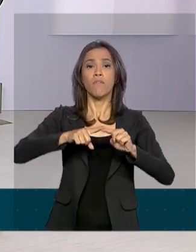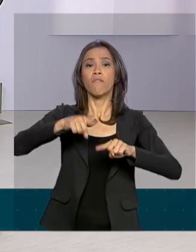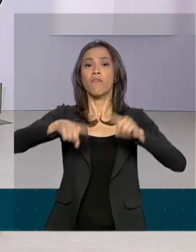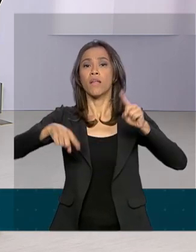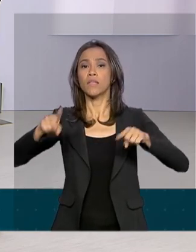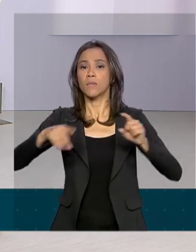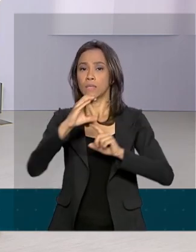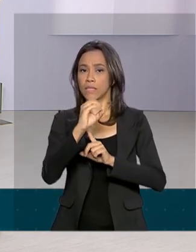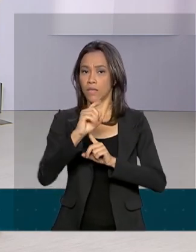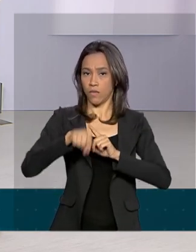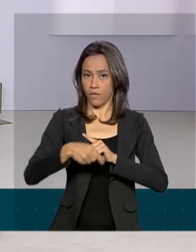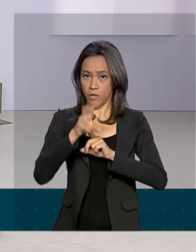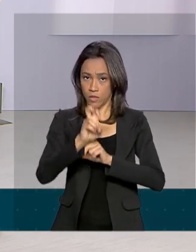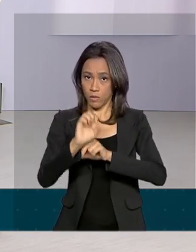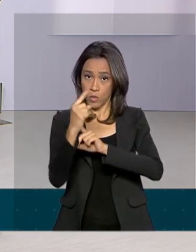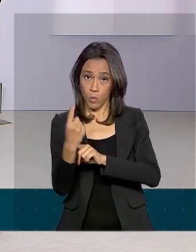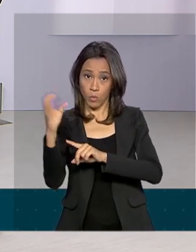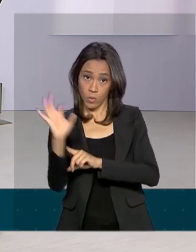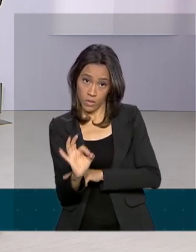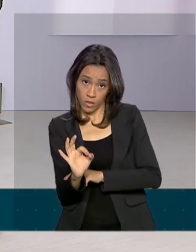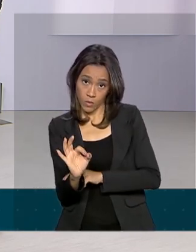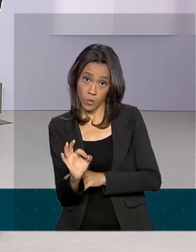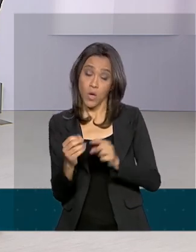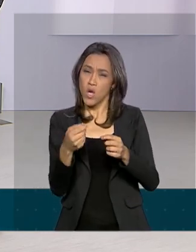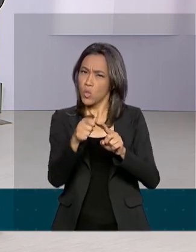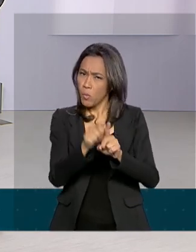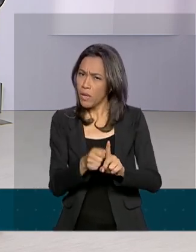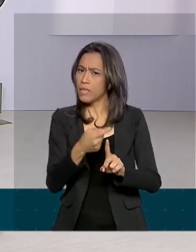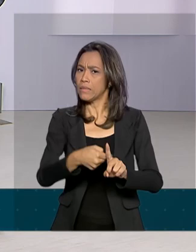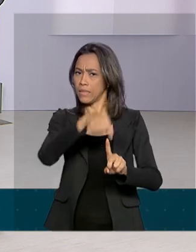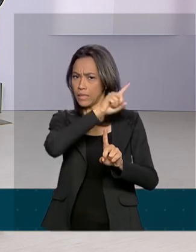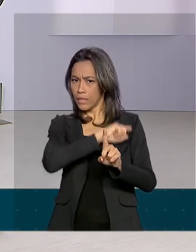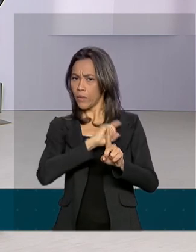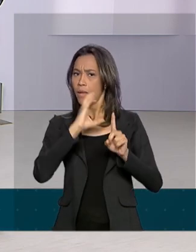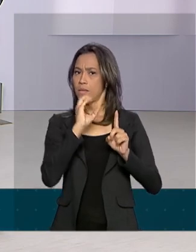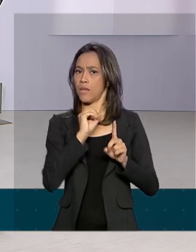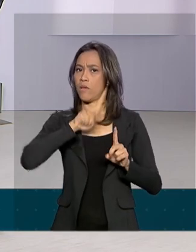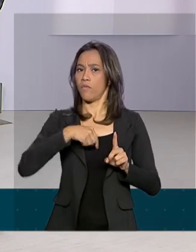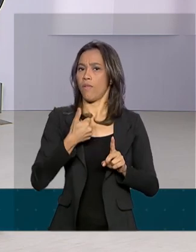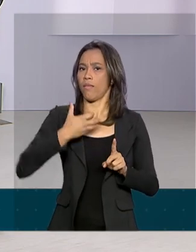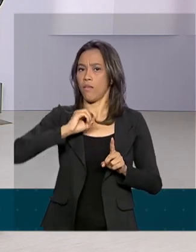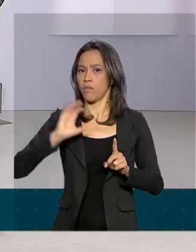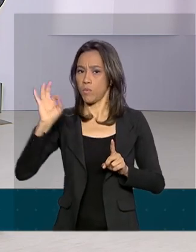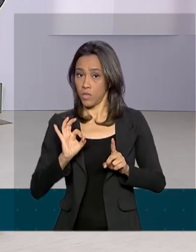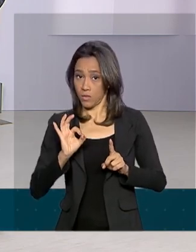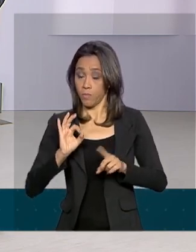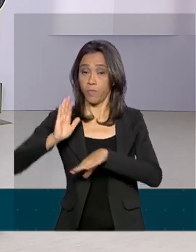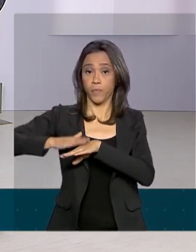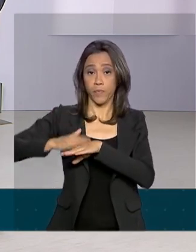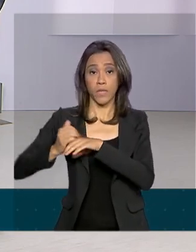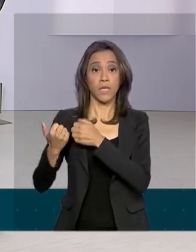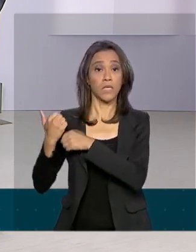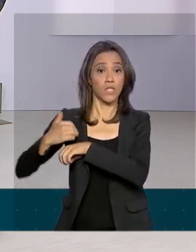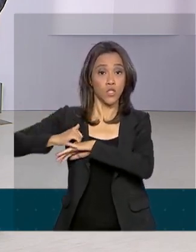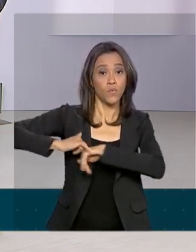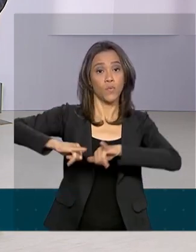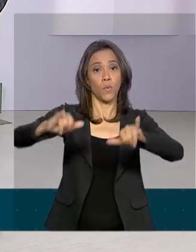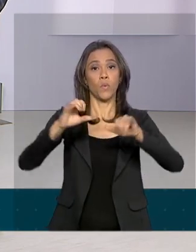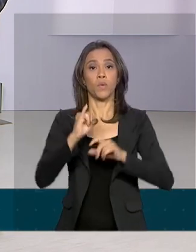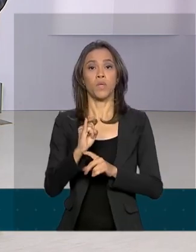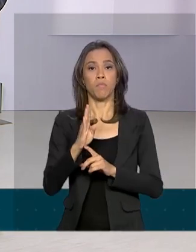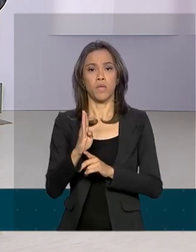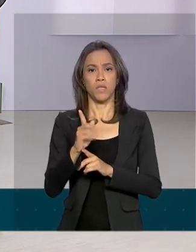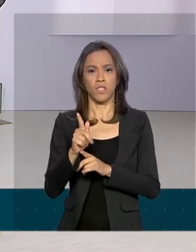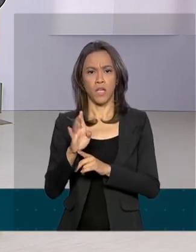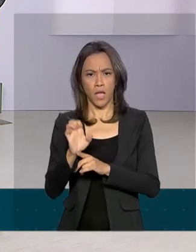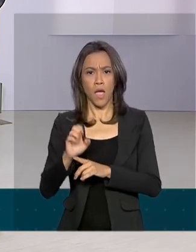,51%. A taxa no mês anterior ficou em 0,10%. Segundo o IBGE, o acumulado do ano foi para